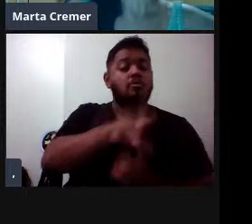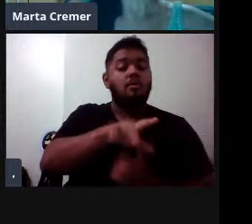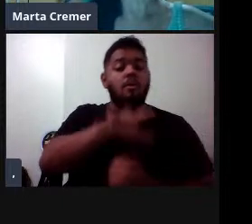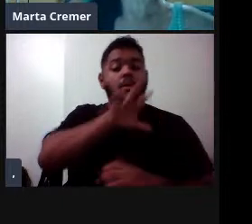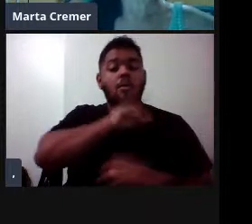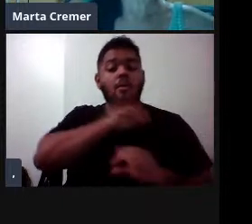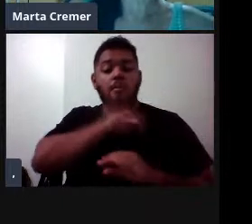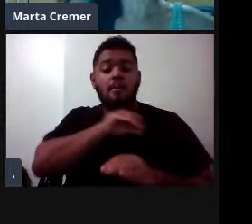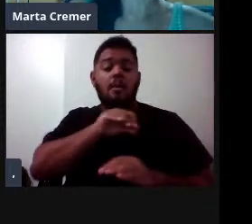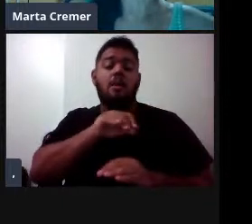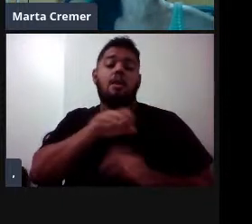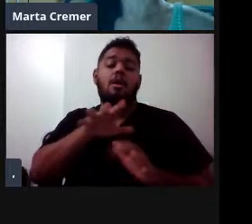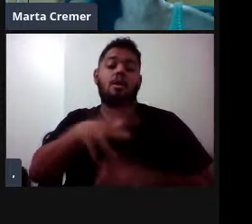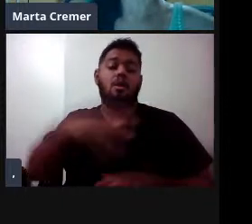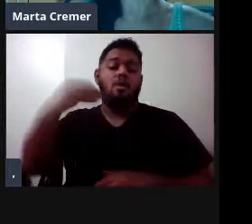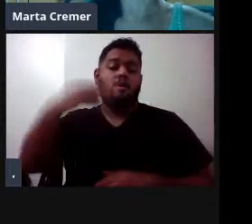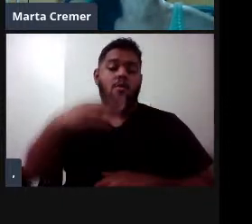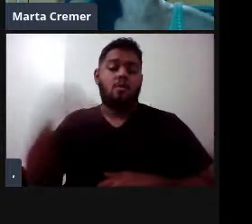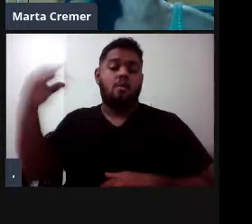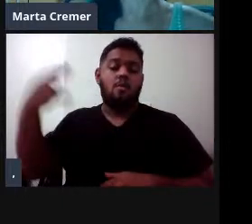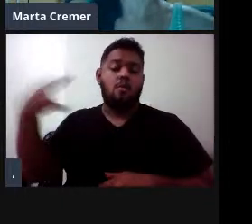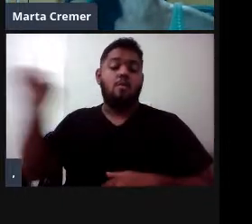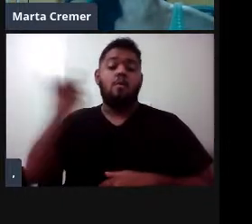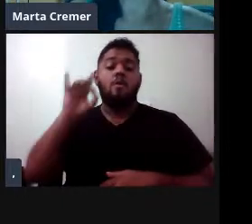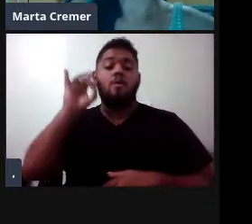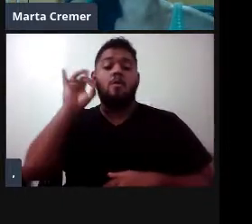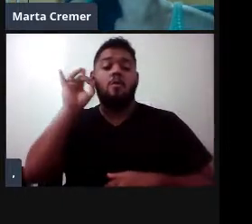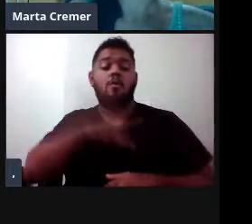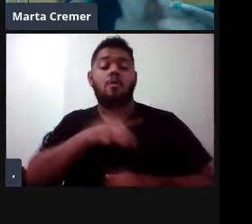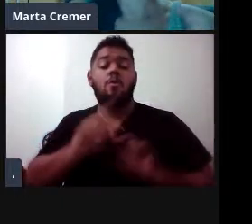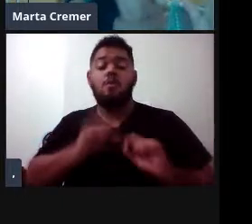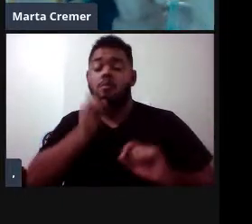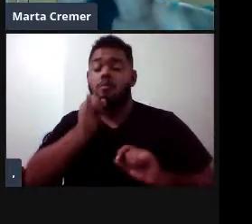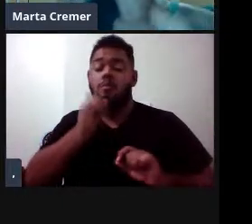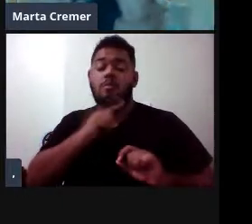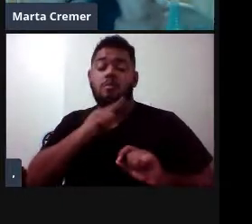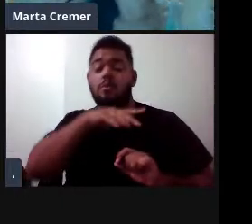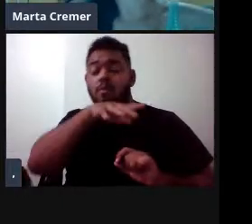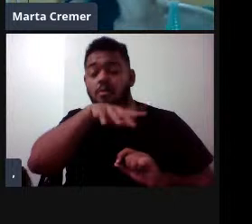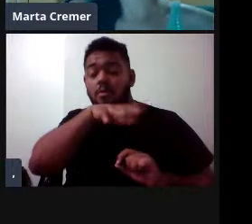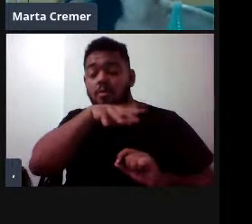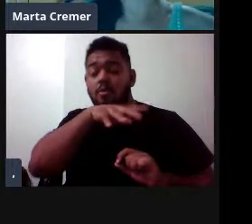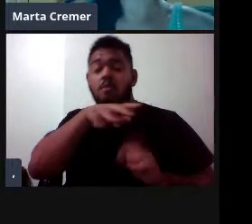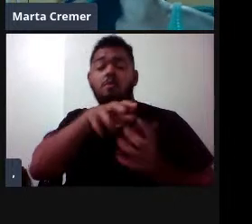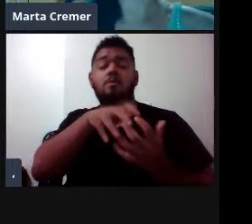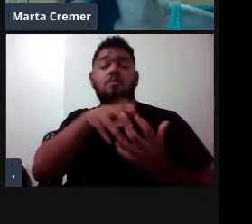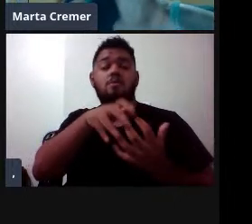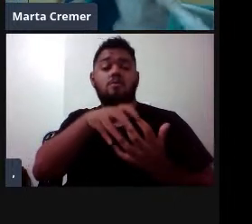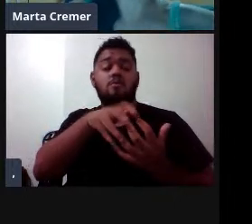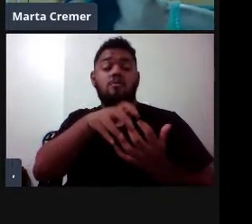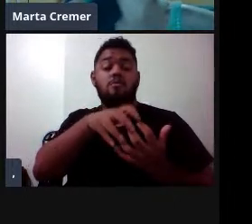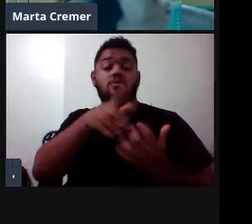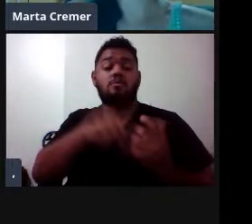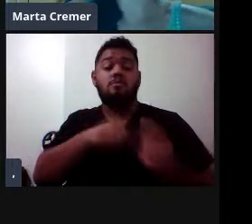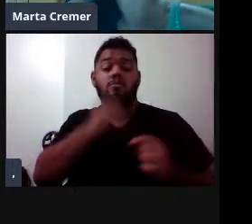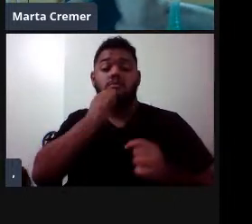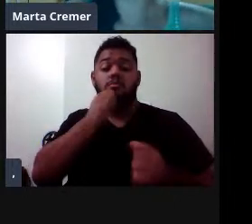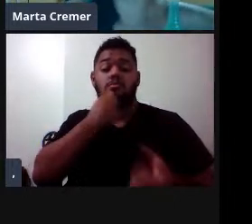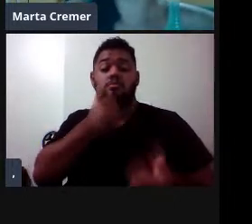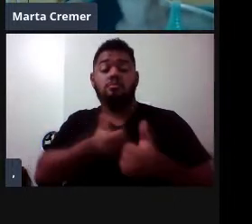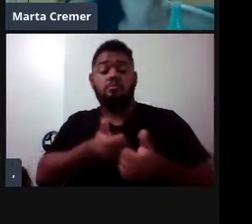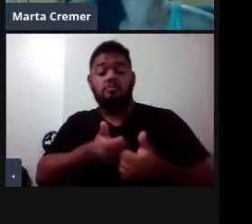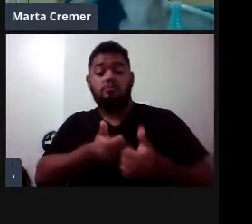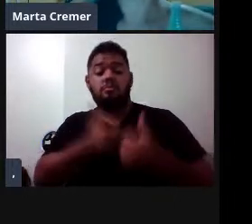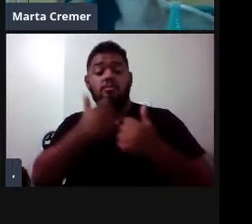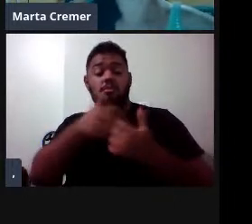e eles mantiveram apenas um par de dentes que fica projetado, né, da mandíbula, fica externo, que aparentemente